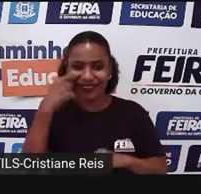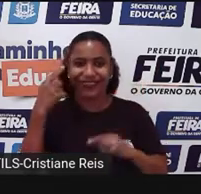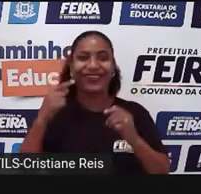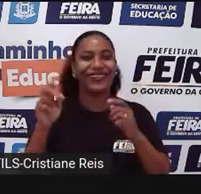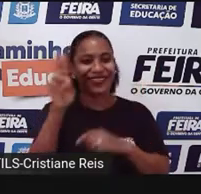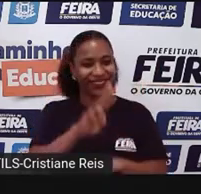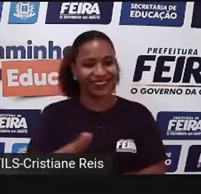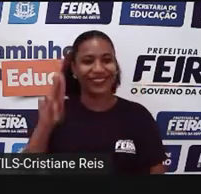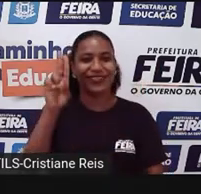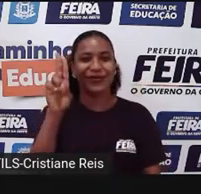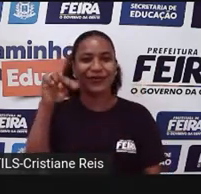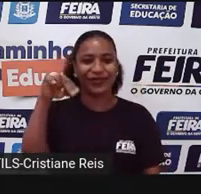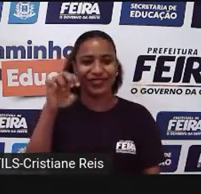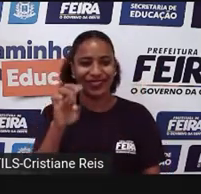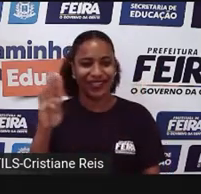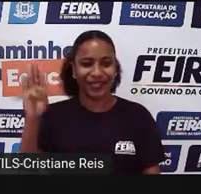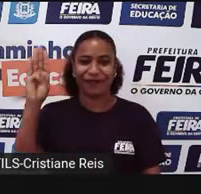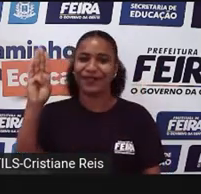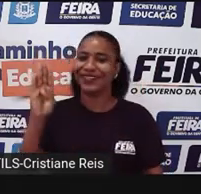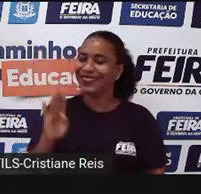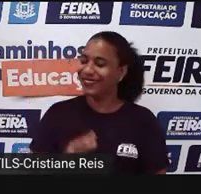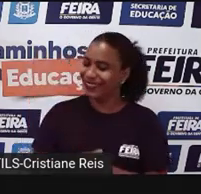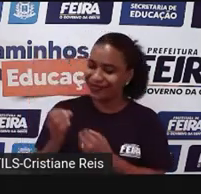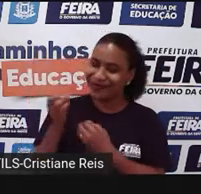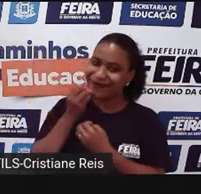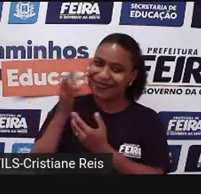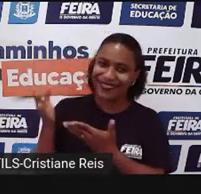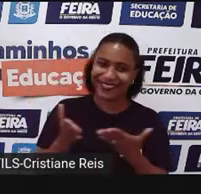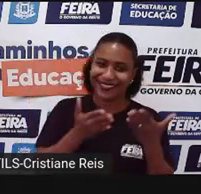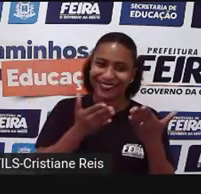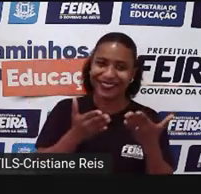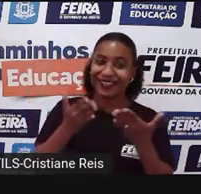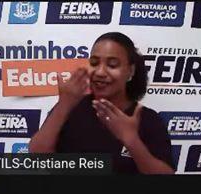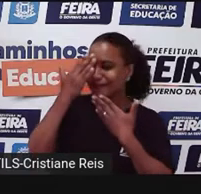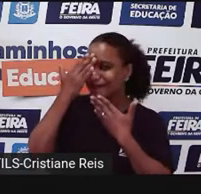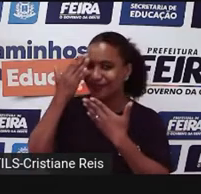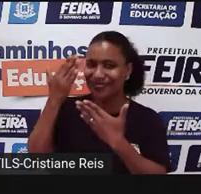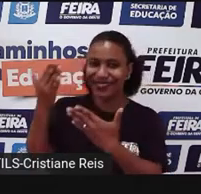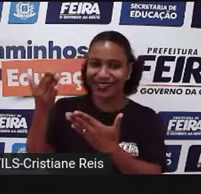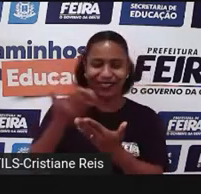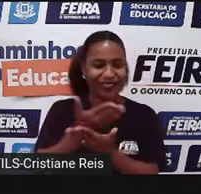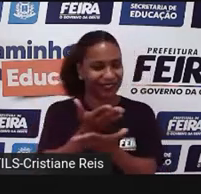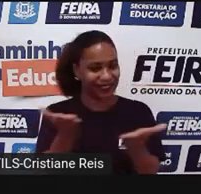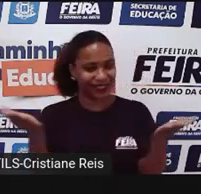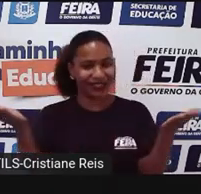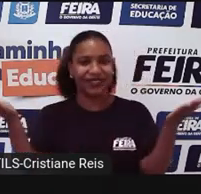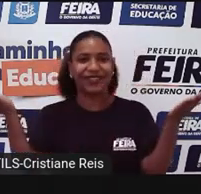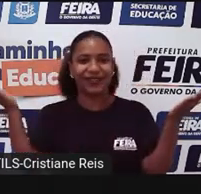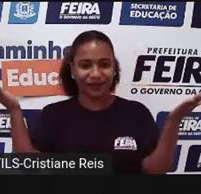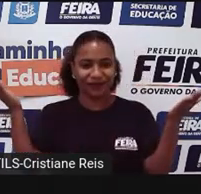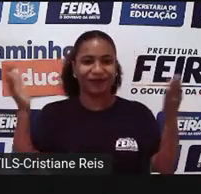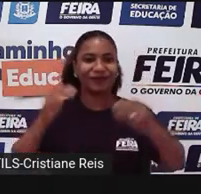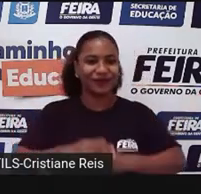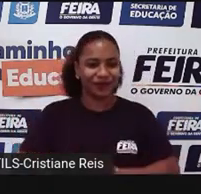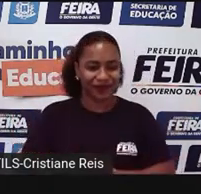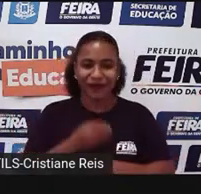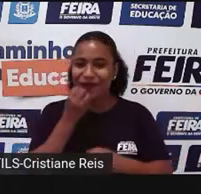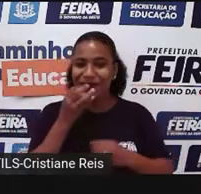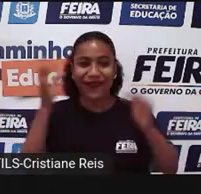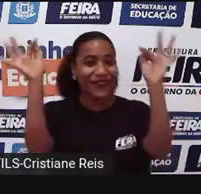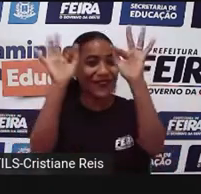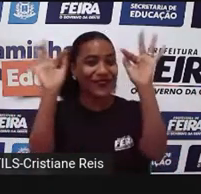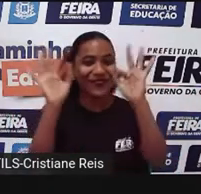obrigada, Felipe. Bom dia a todos, a todas, a todes. Estou muito feliz de estar aqui com